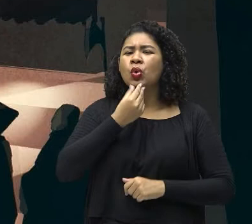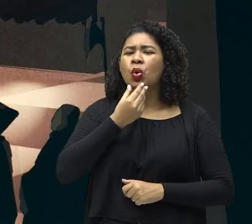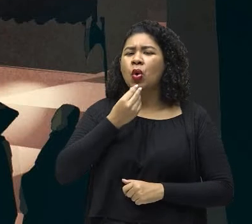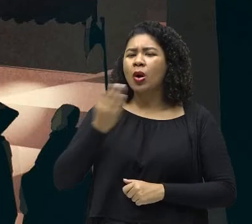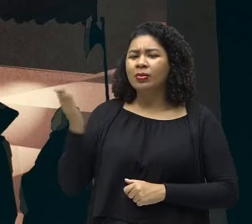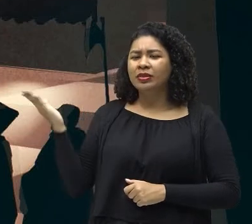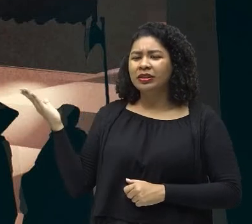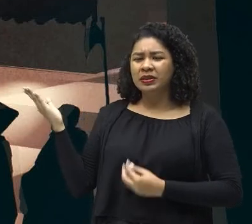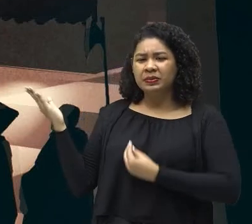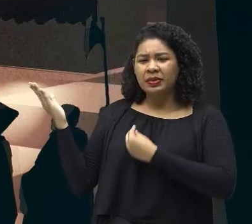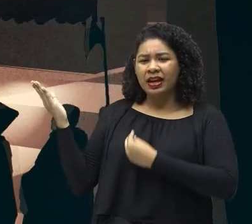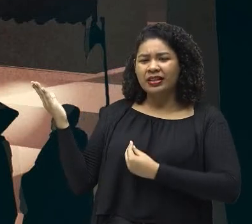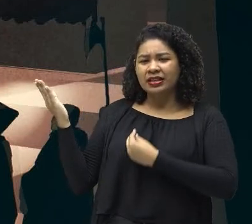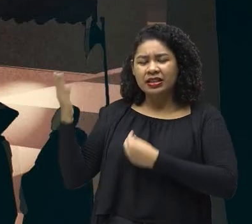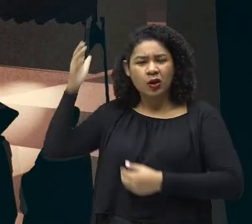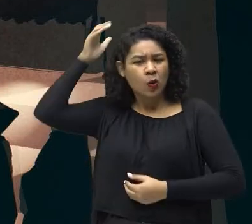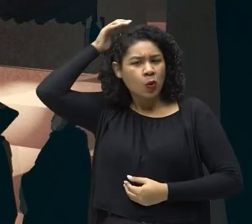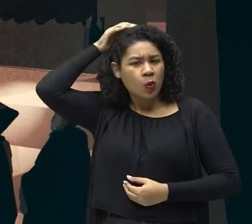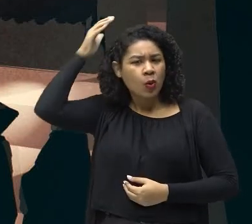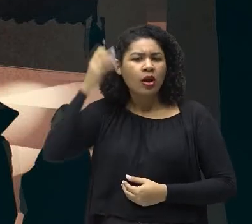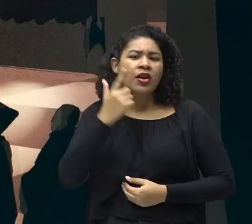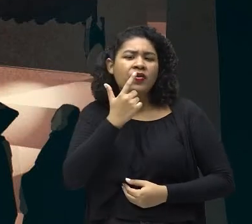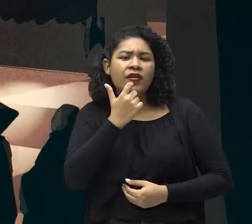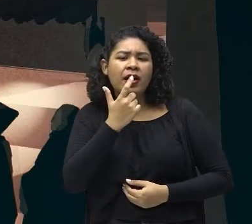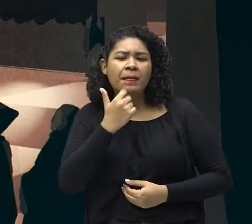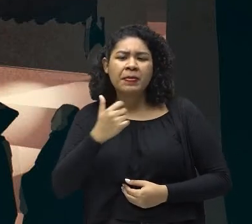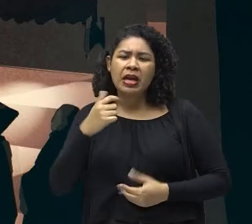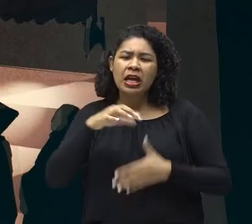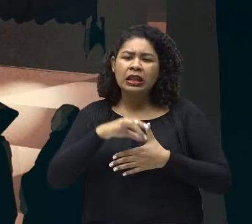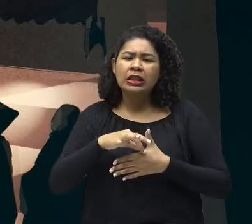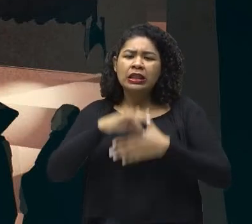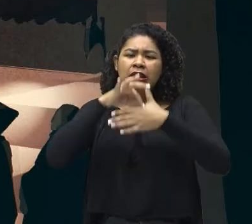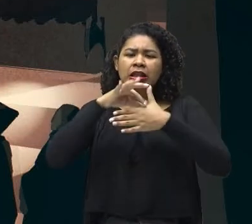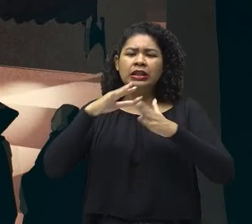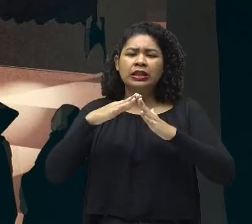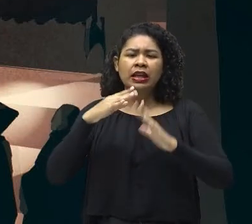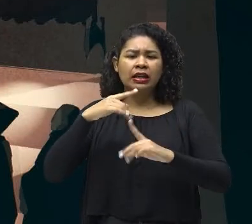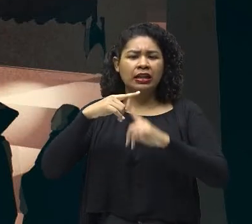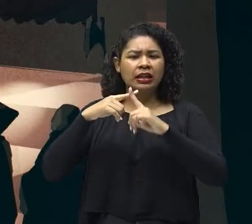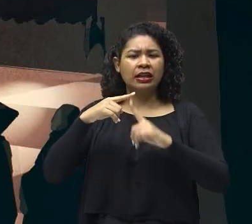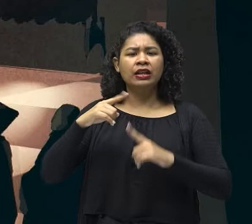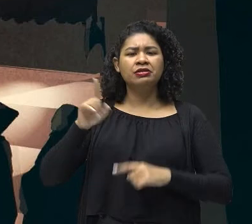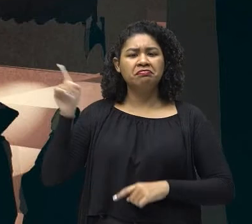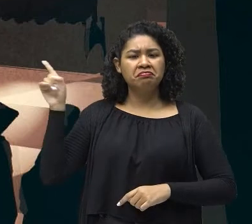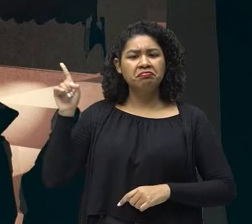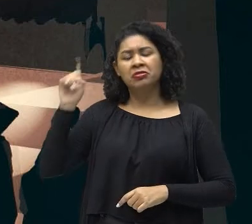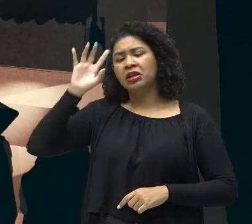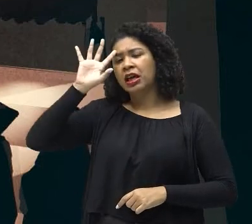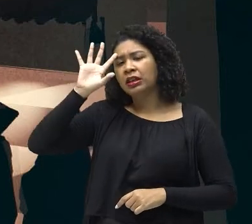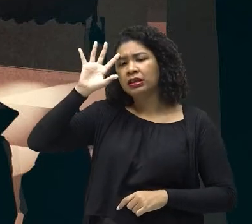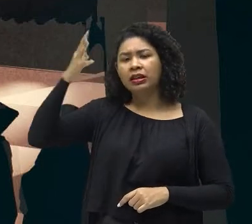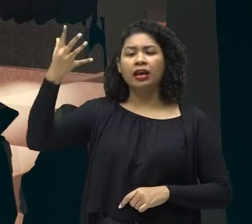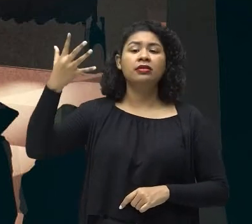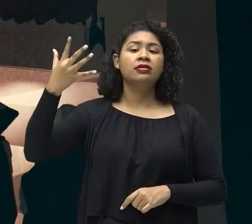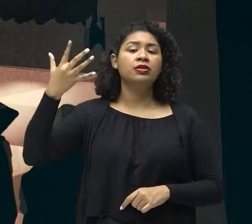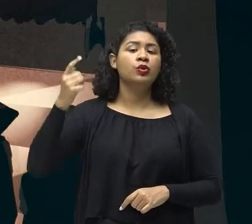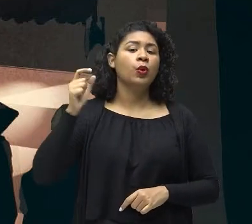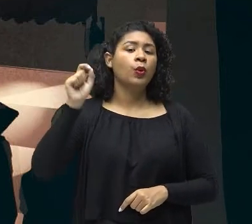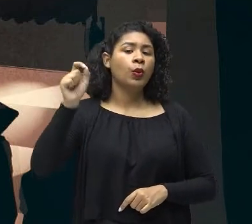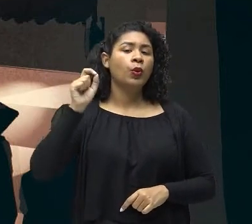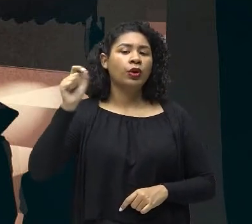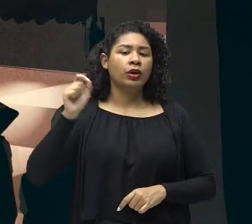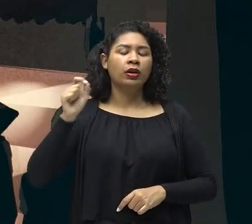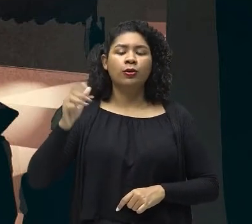Presentes, esses bichos, As autoridades da igreja, É que de fato iam decidir O destino da